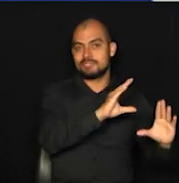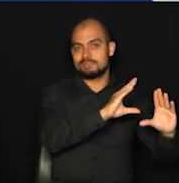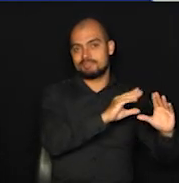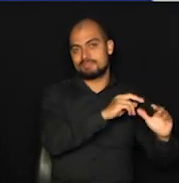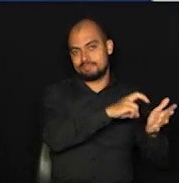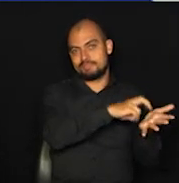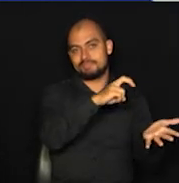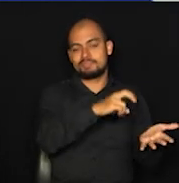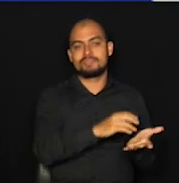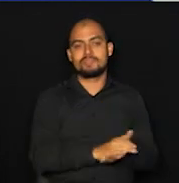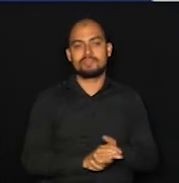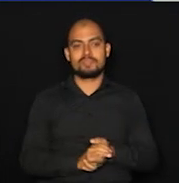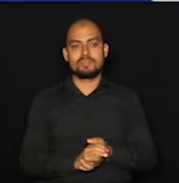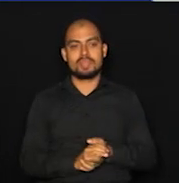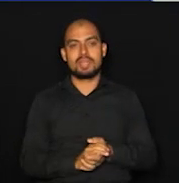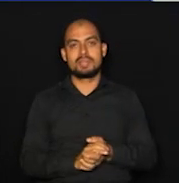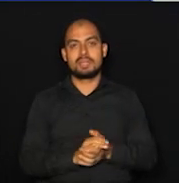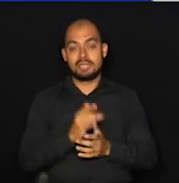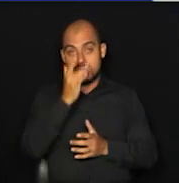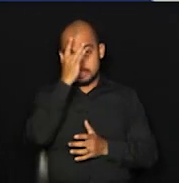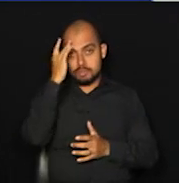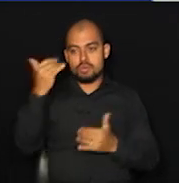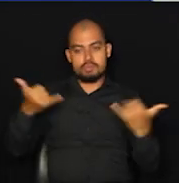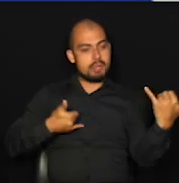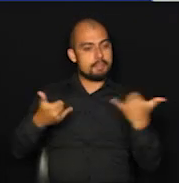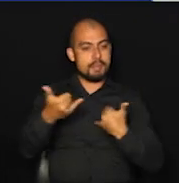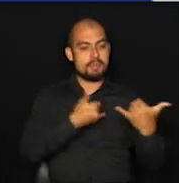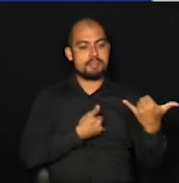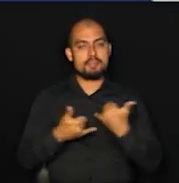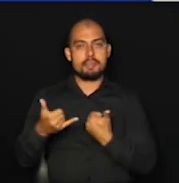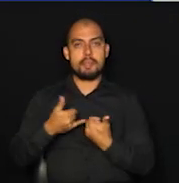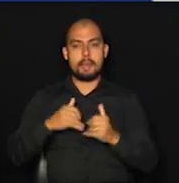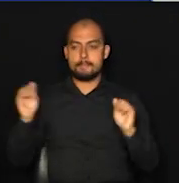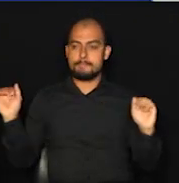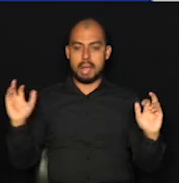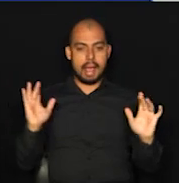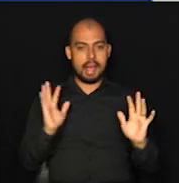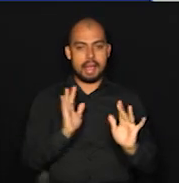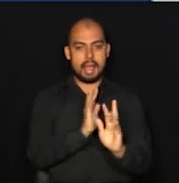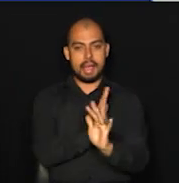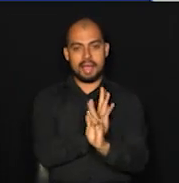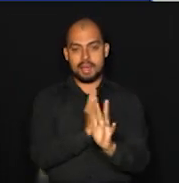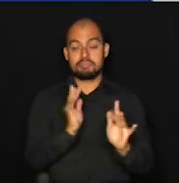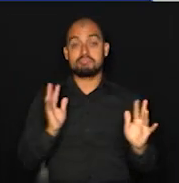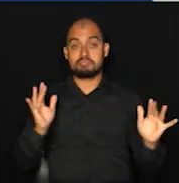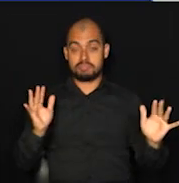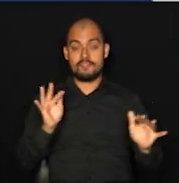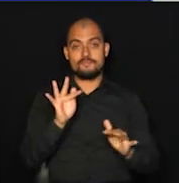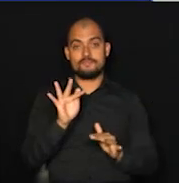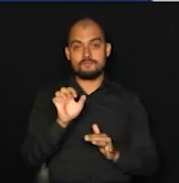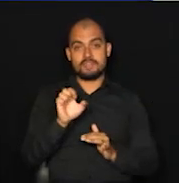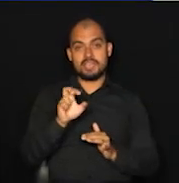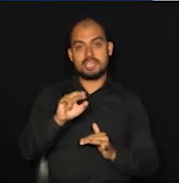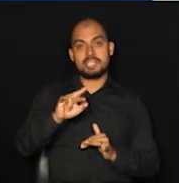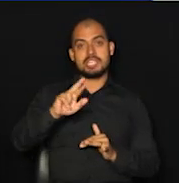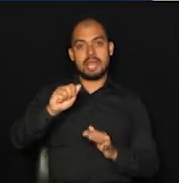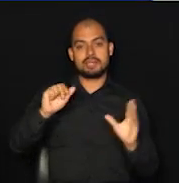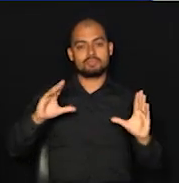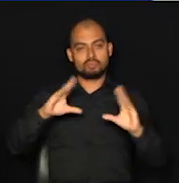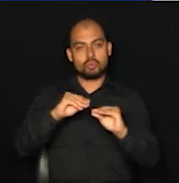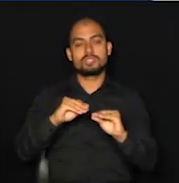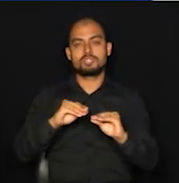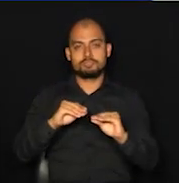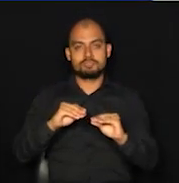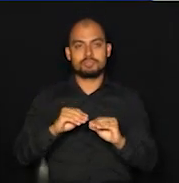passado para mim nos locais onde tem tido. Muita movimentação das feiras noturnas. Continua